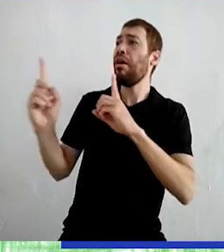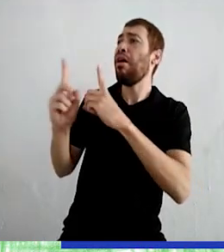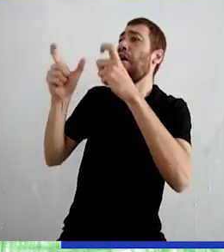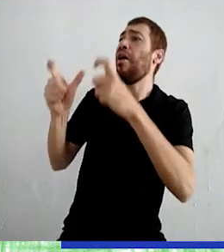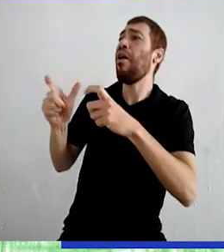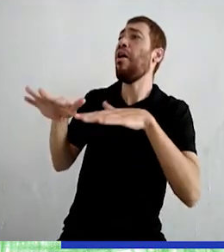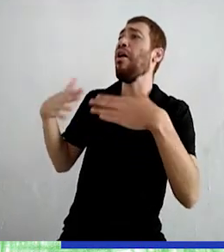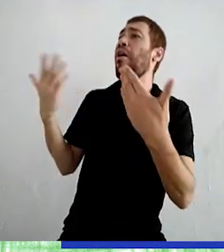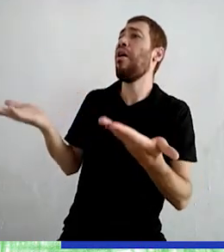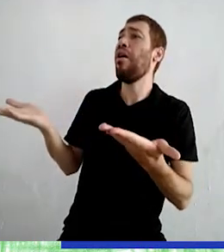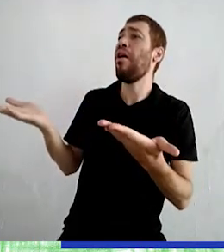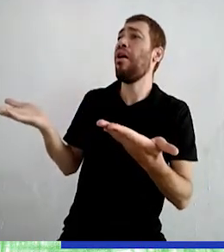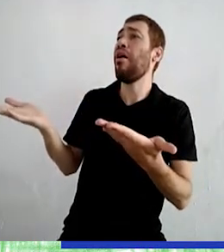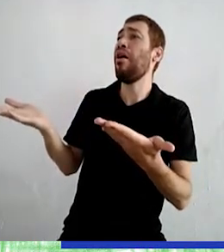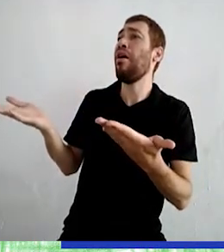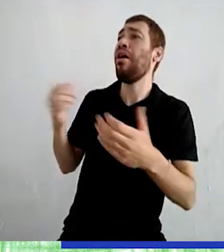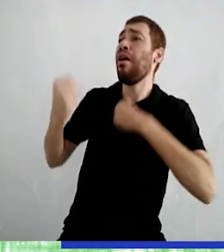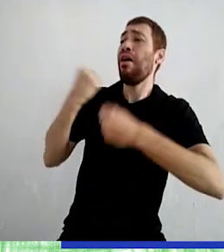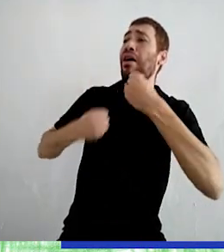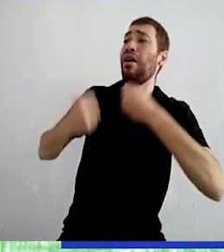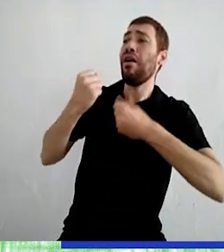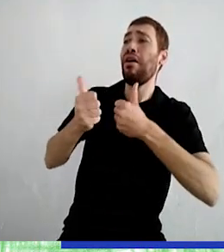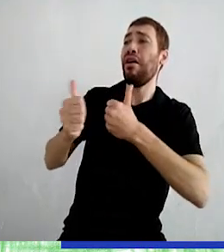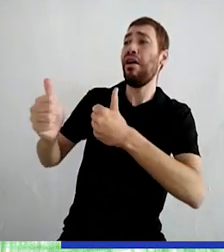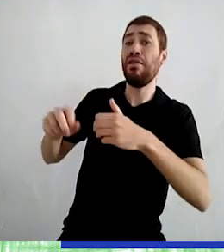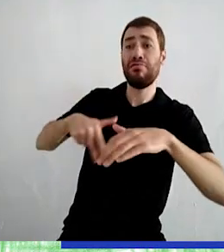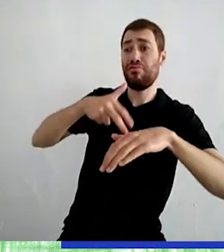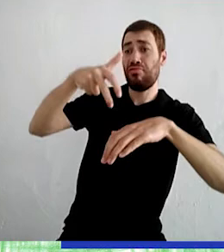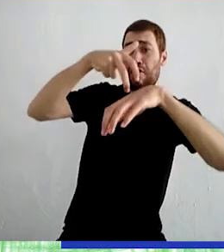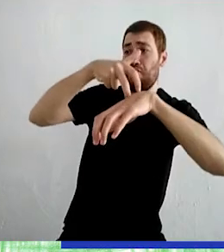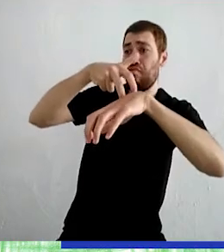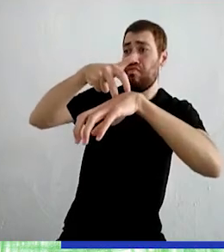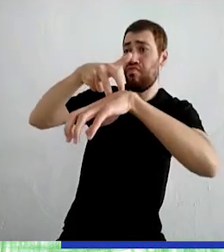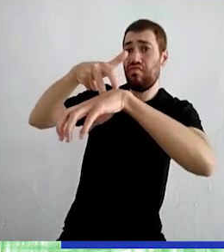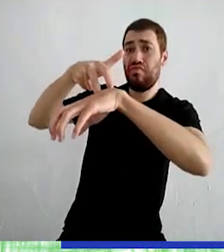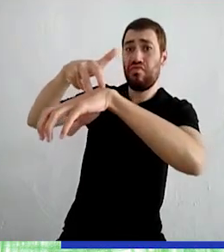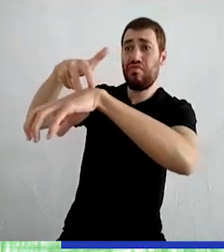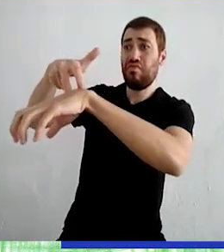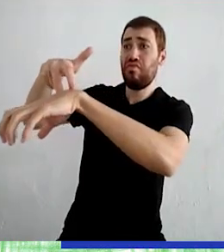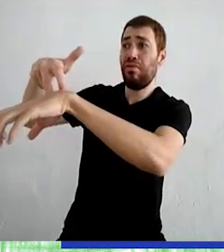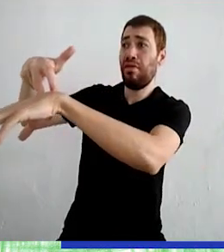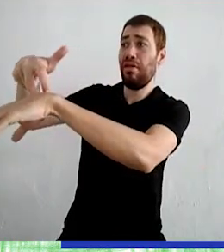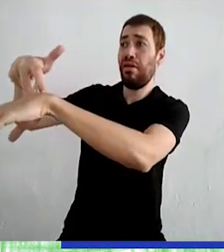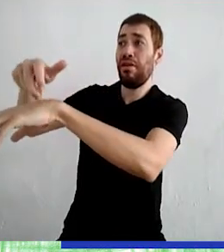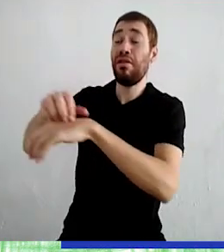te encontrar? Perguntou o príncipe Correndo atrás da moça Que já subia na carruagem Em movimento